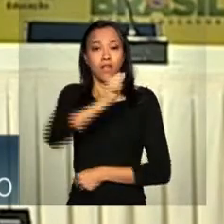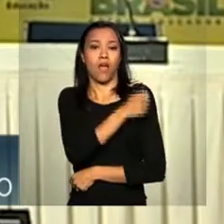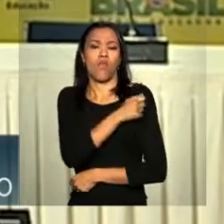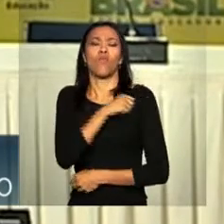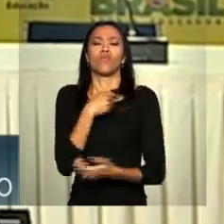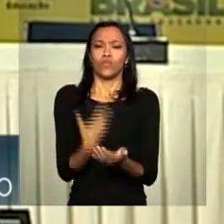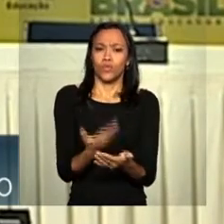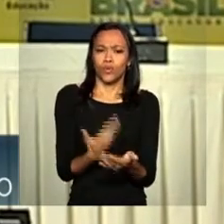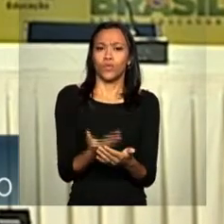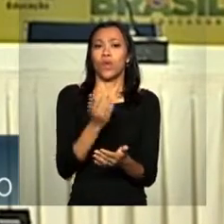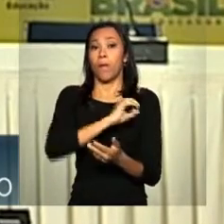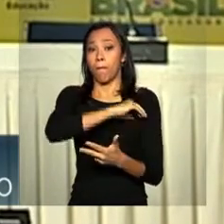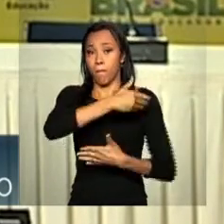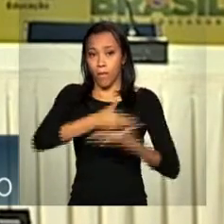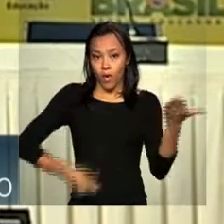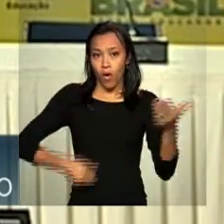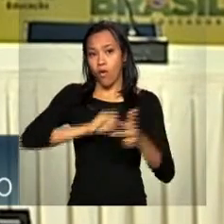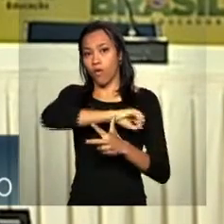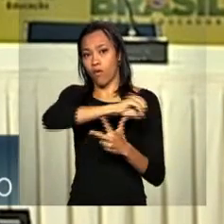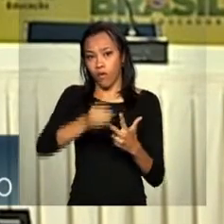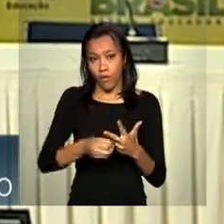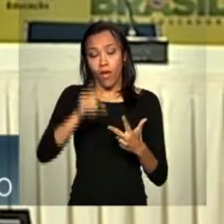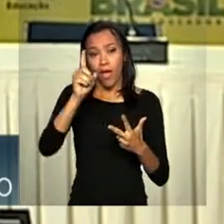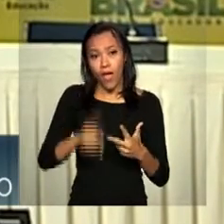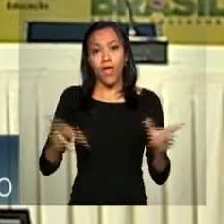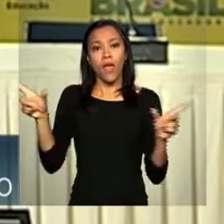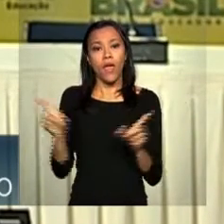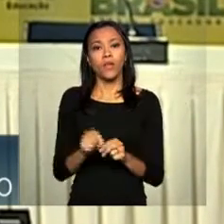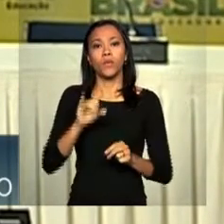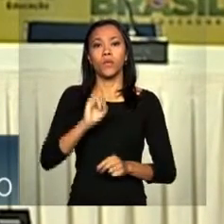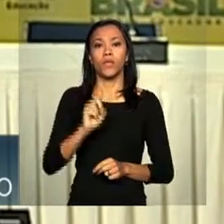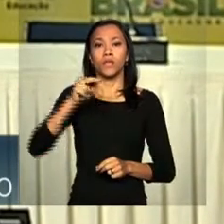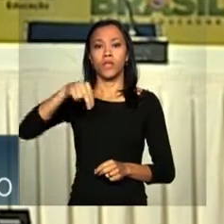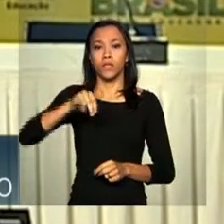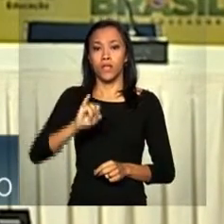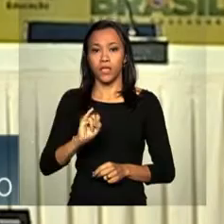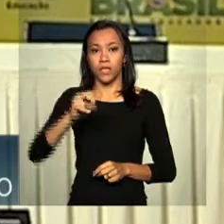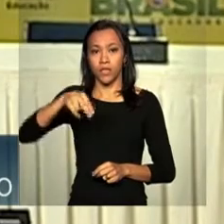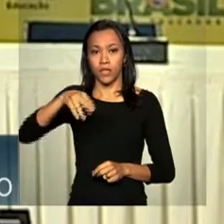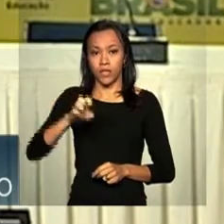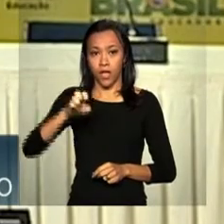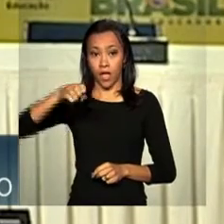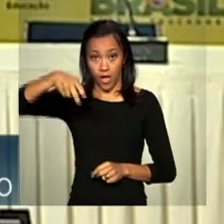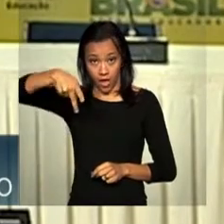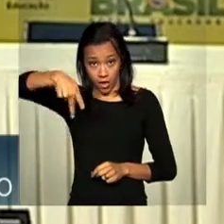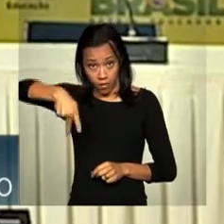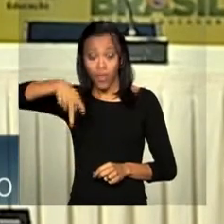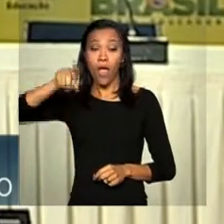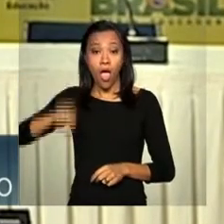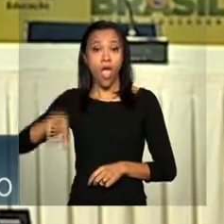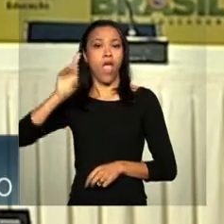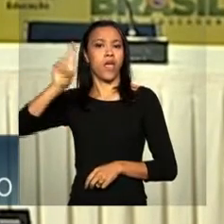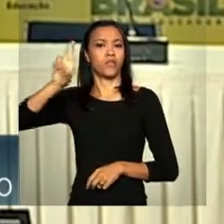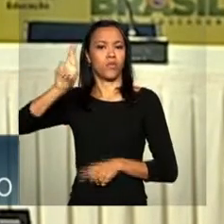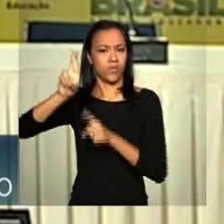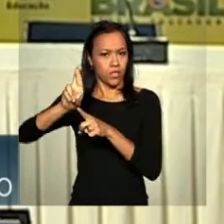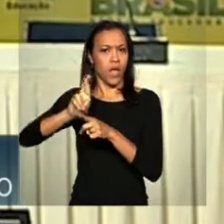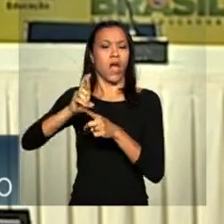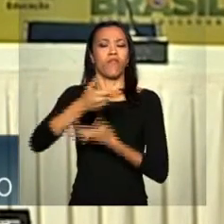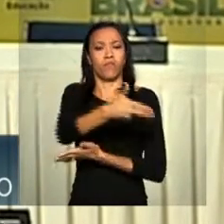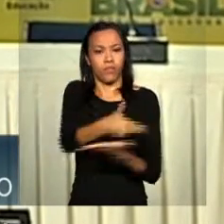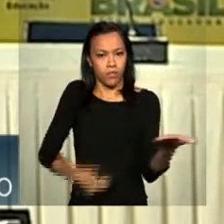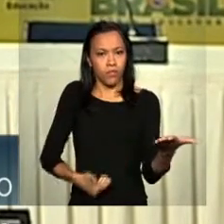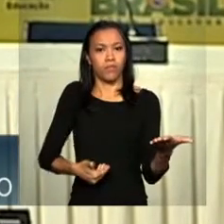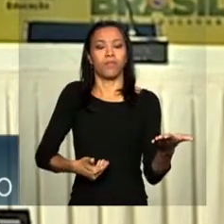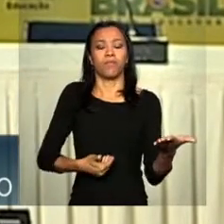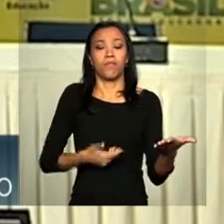Esses dados são do INEP, o Instituto Nacional de Estudos e Pesquisas Educacionais Anísio Teixeira, responsável por aplicar o exame. Bom,